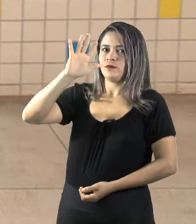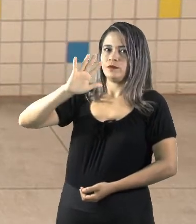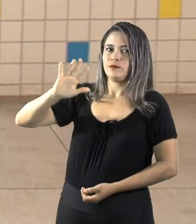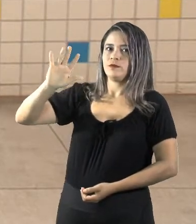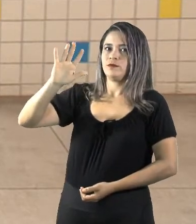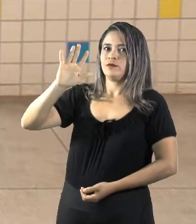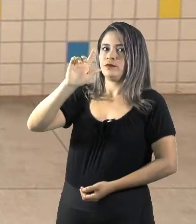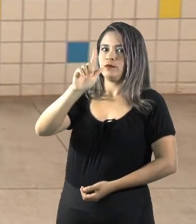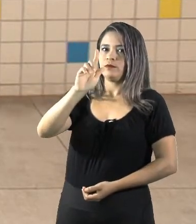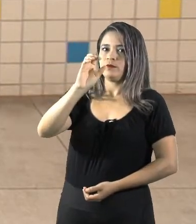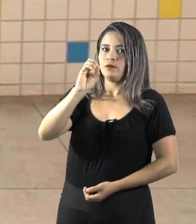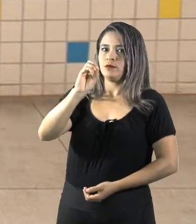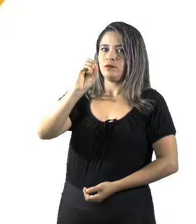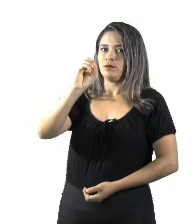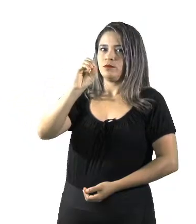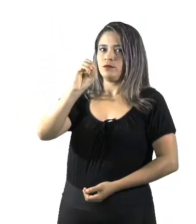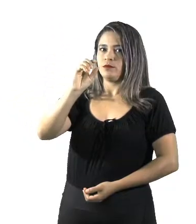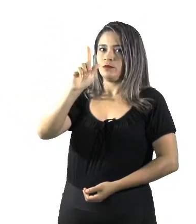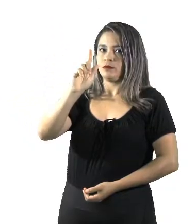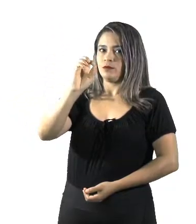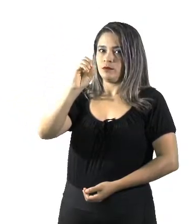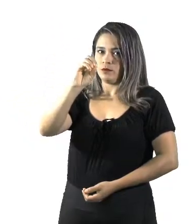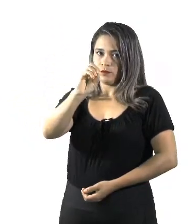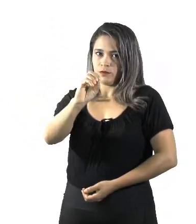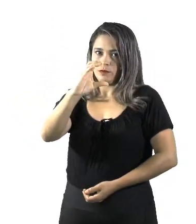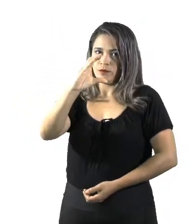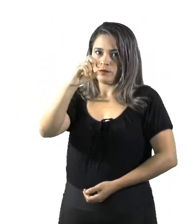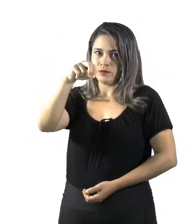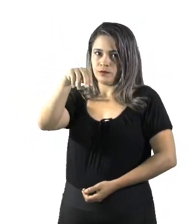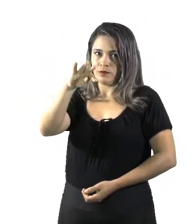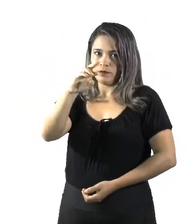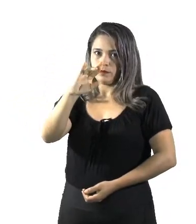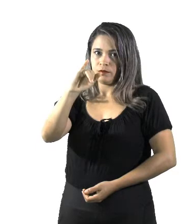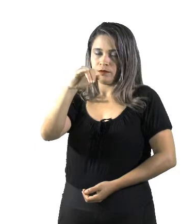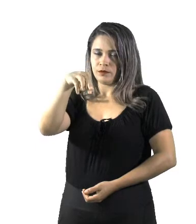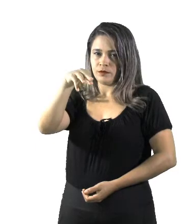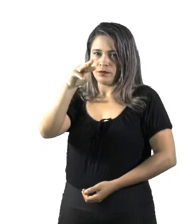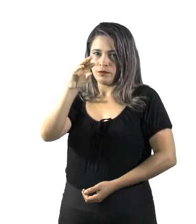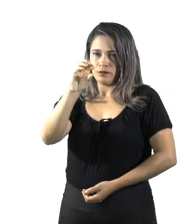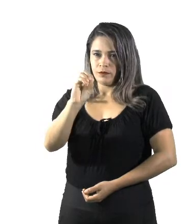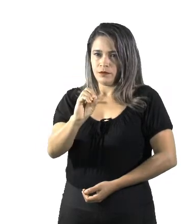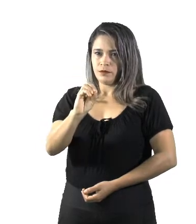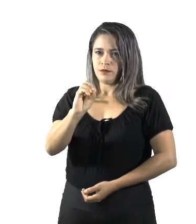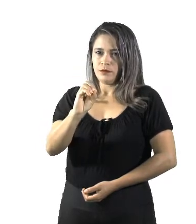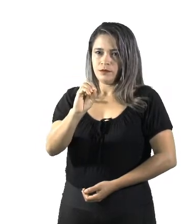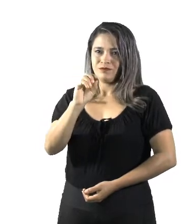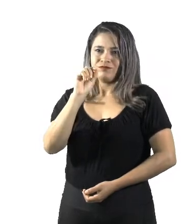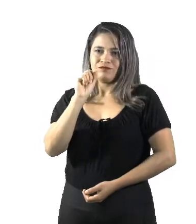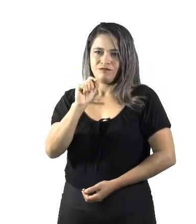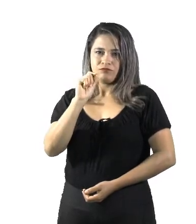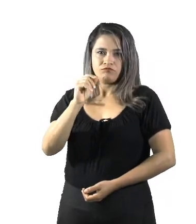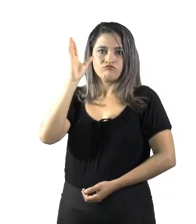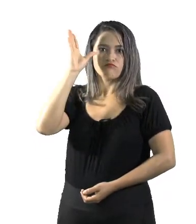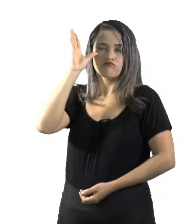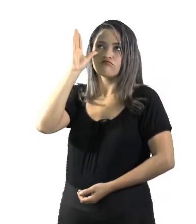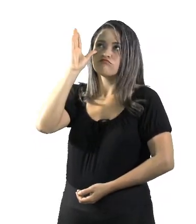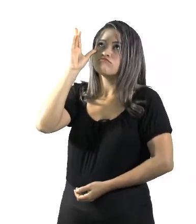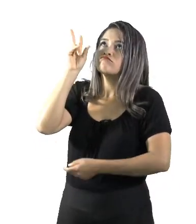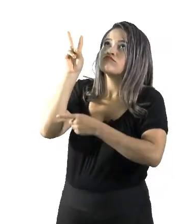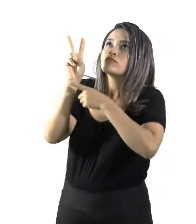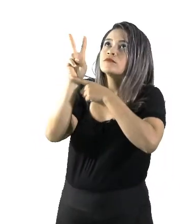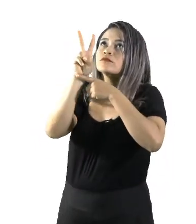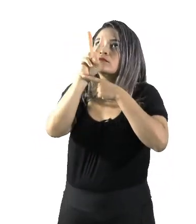geocentrismo e o heliocentrismo. O geocentrismo nada mais é que a observação desses